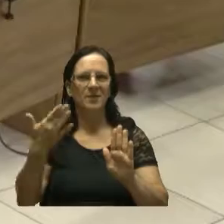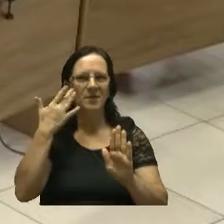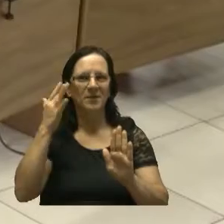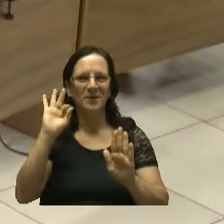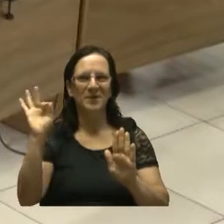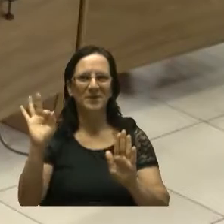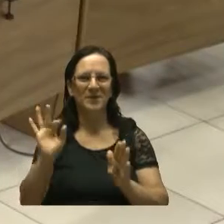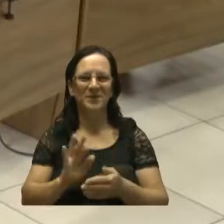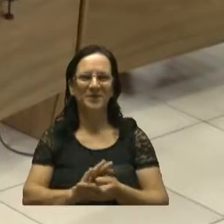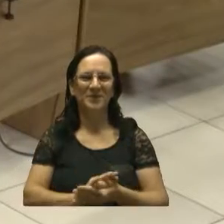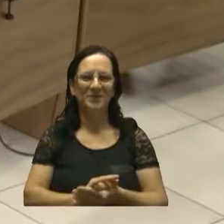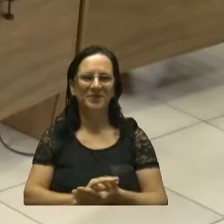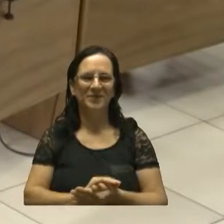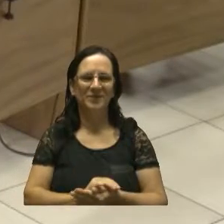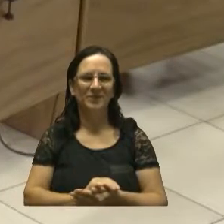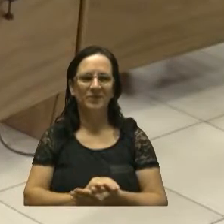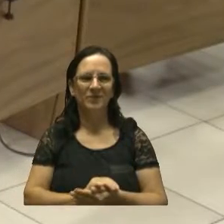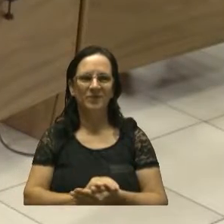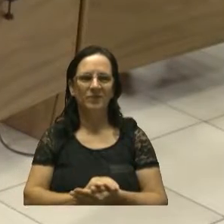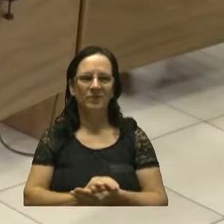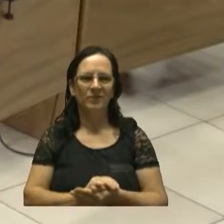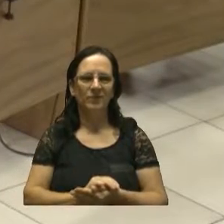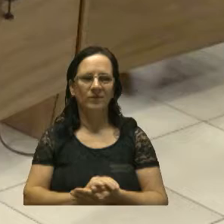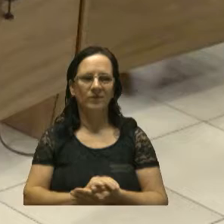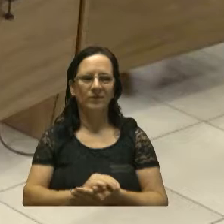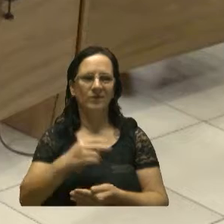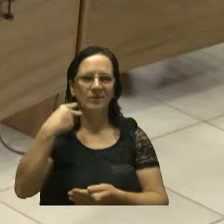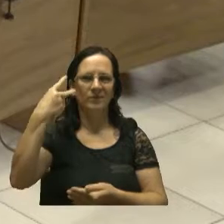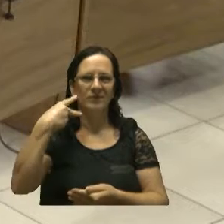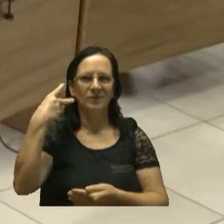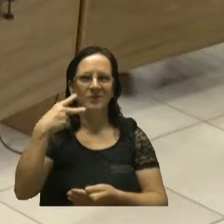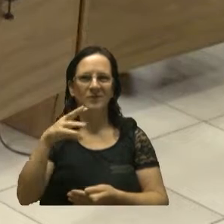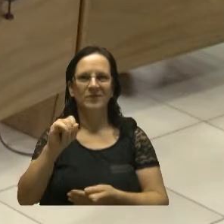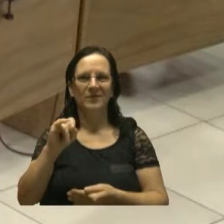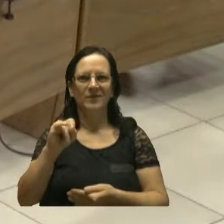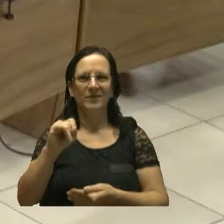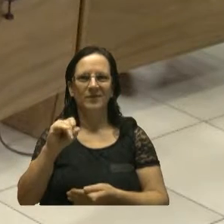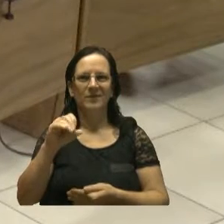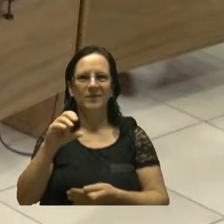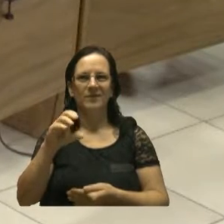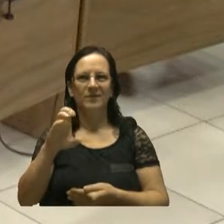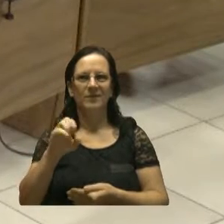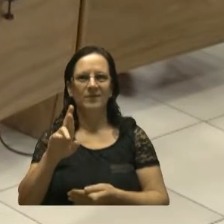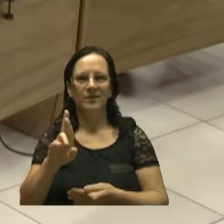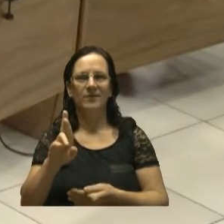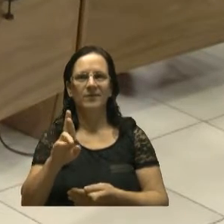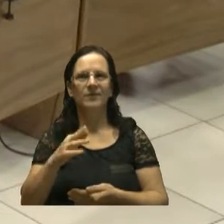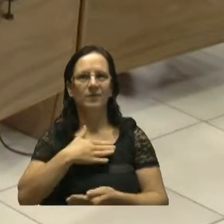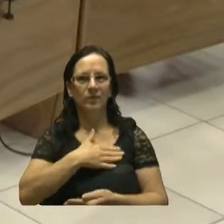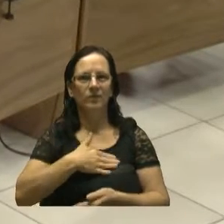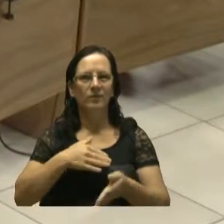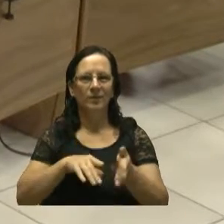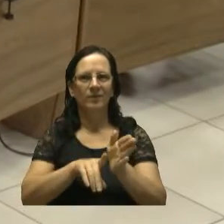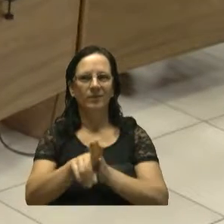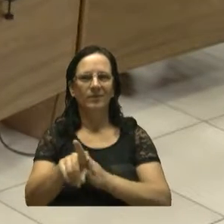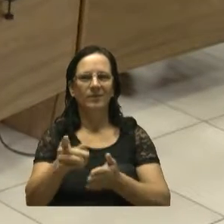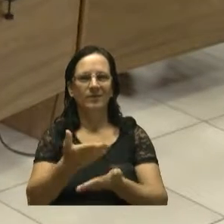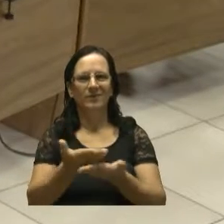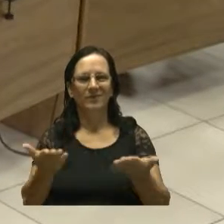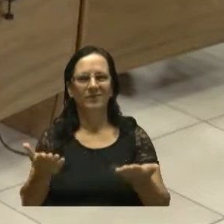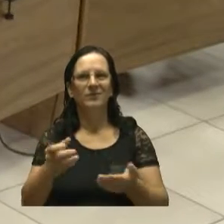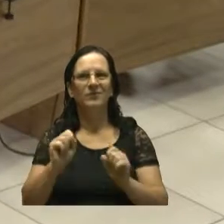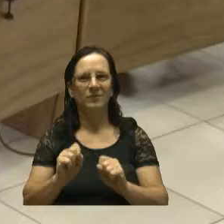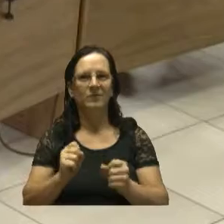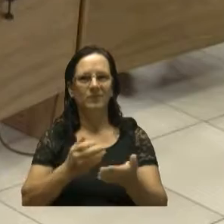de Conflitos e Cidadania de Cubatão. A matéria foi aprovada em 1ª e 2ª discussão, sendo a última em